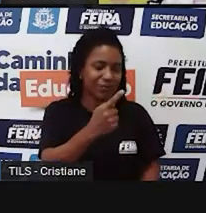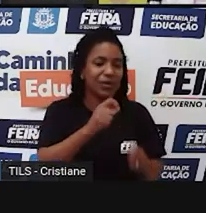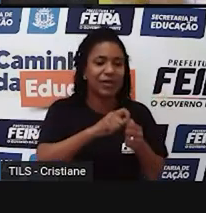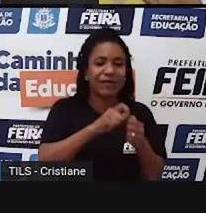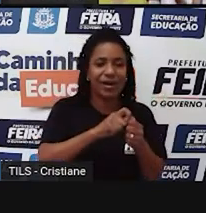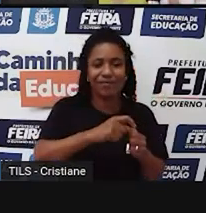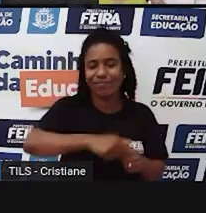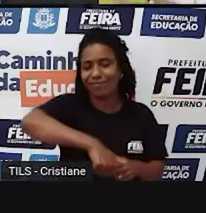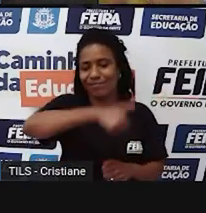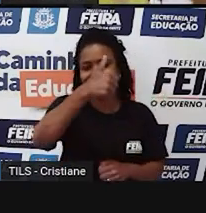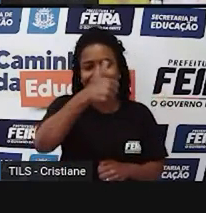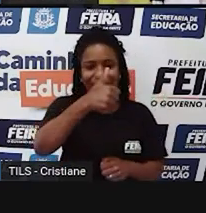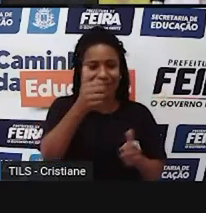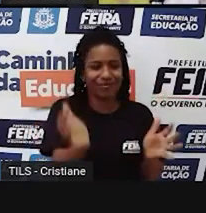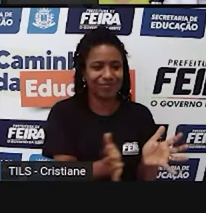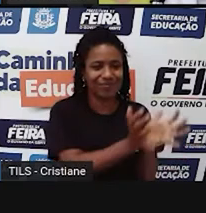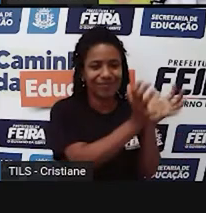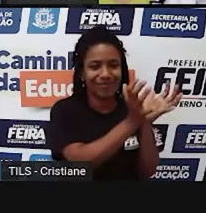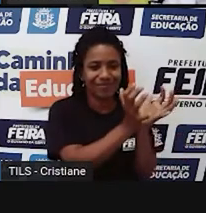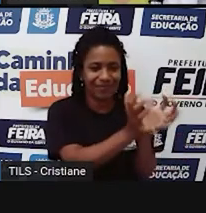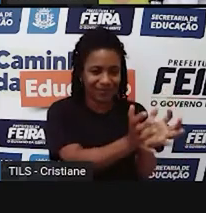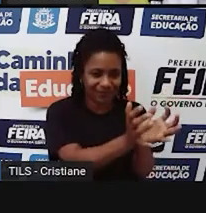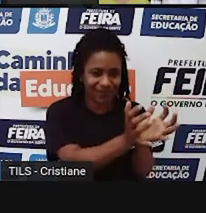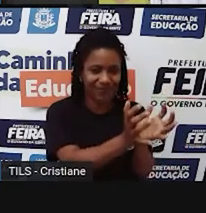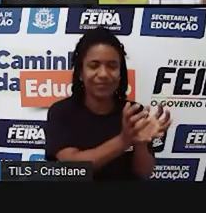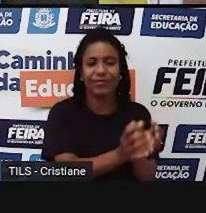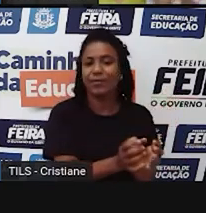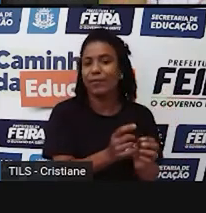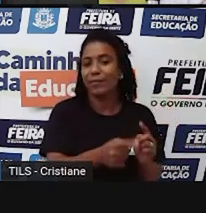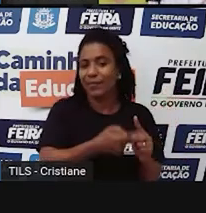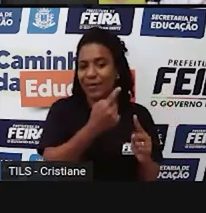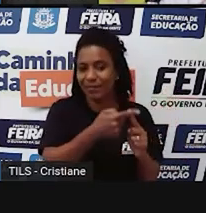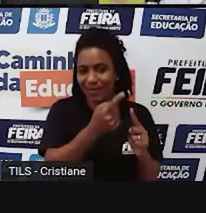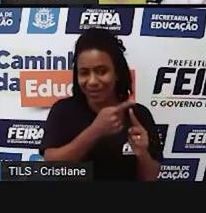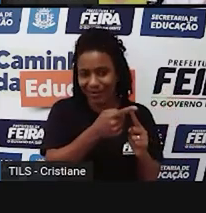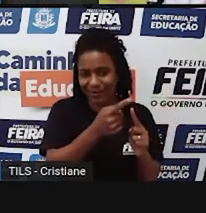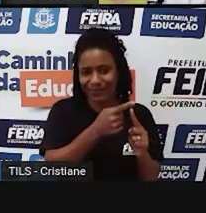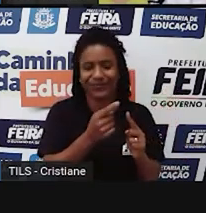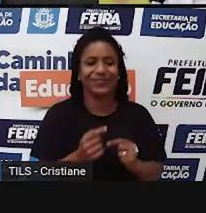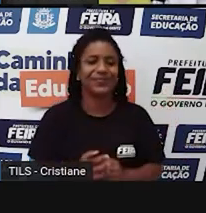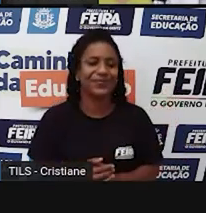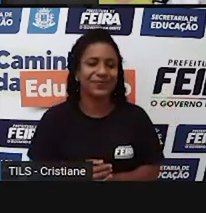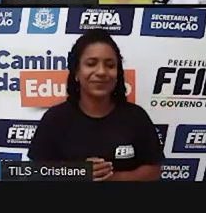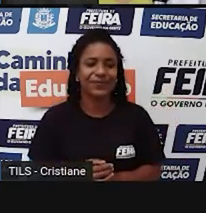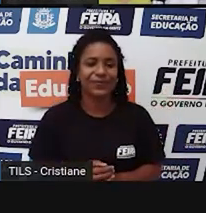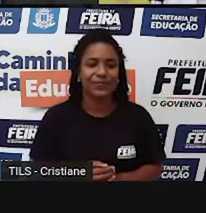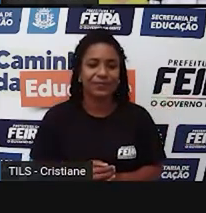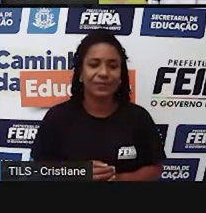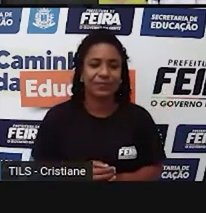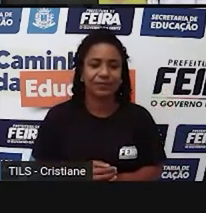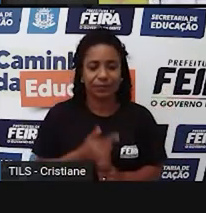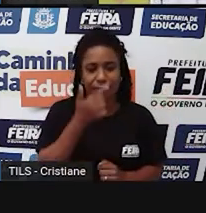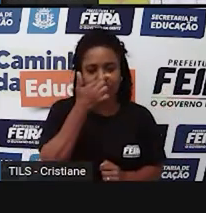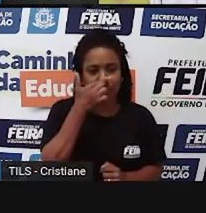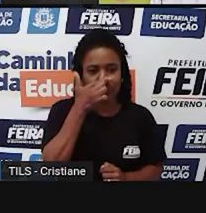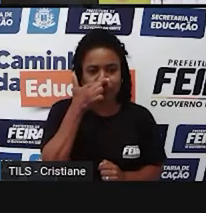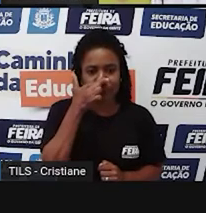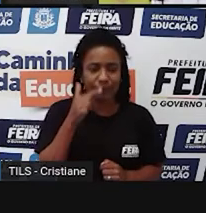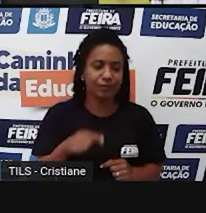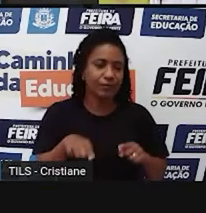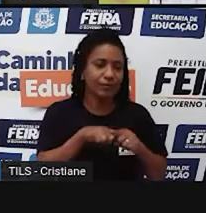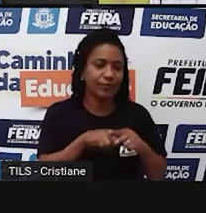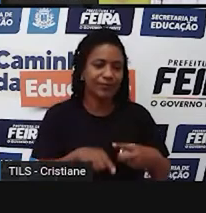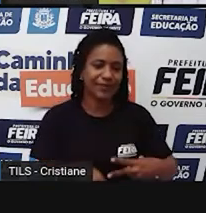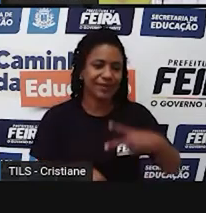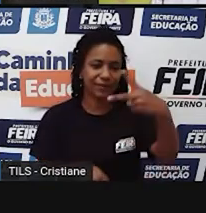-prima para os outros. Então, é a primeira coisa que precisa existir para que os outros tenham. E temos o setor secundário,